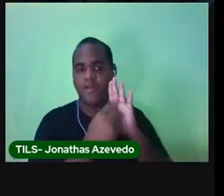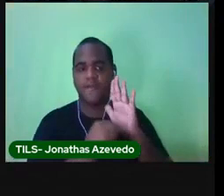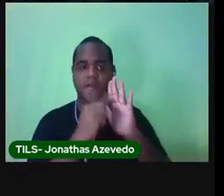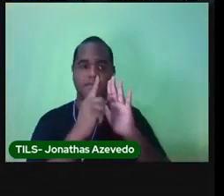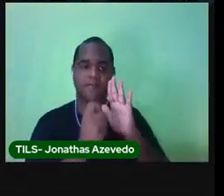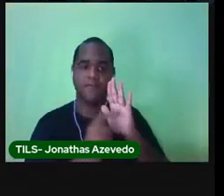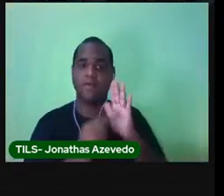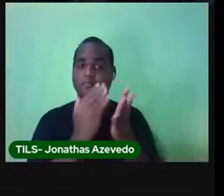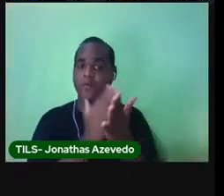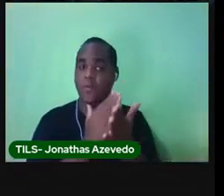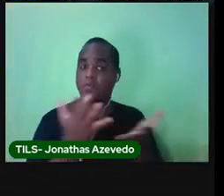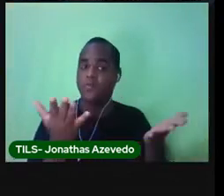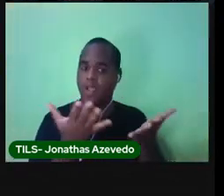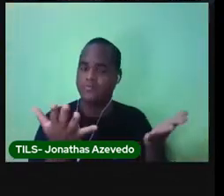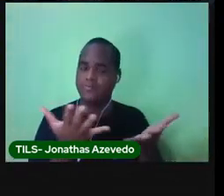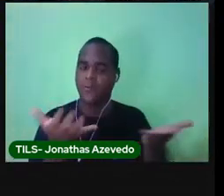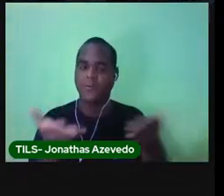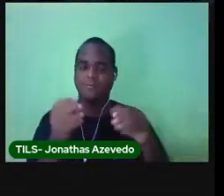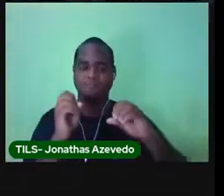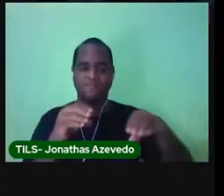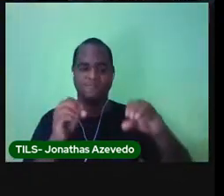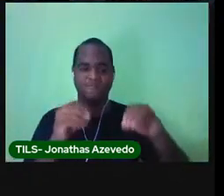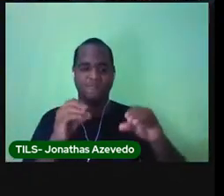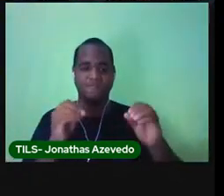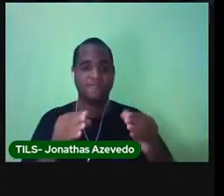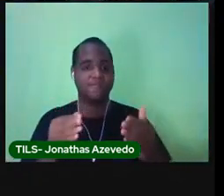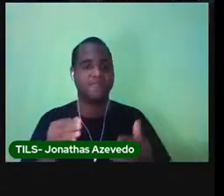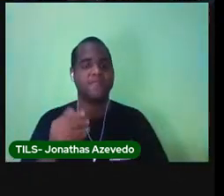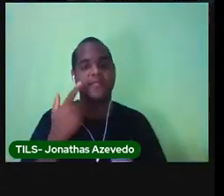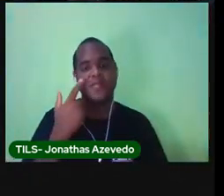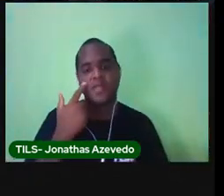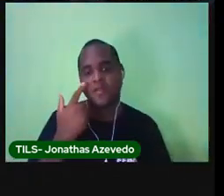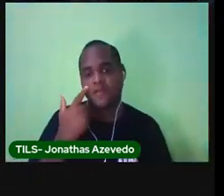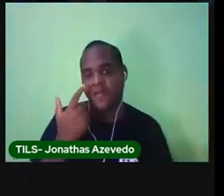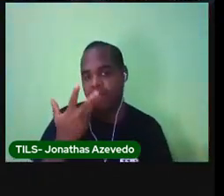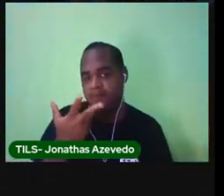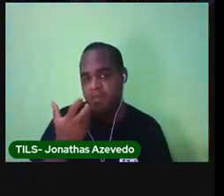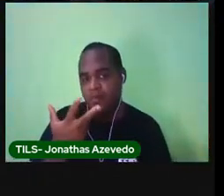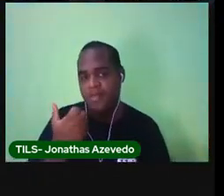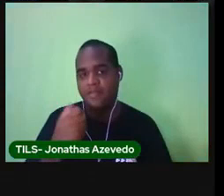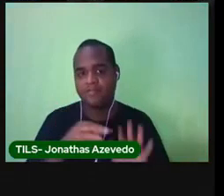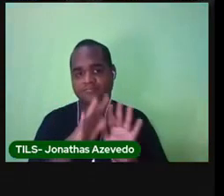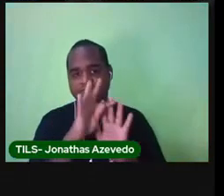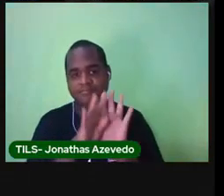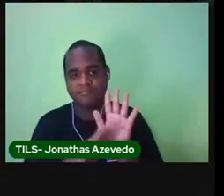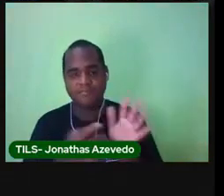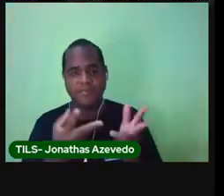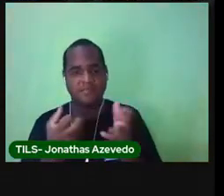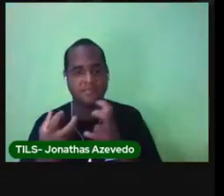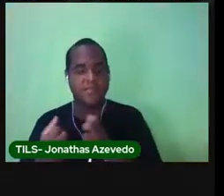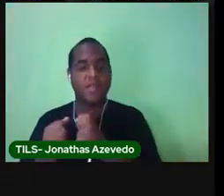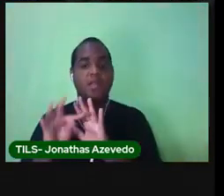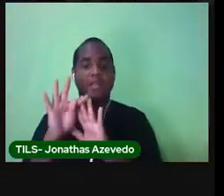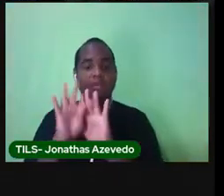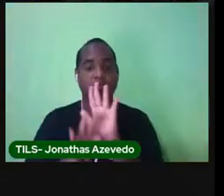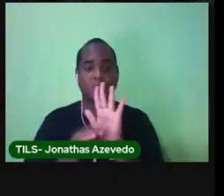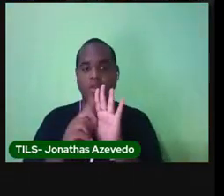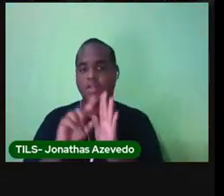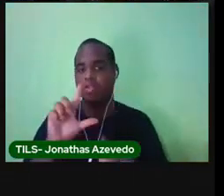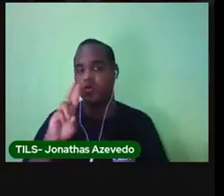no início dessa aula. 7 Observe que no texto Lucas faz uma pergunta